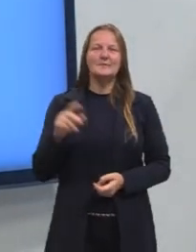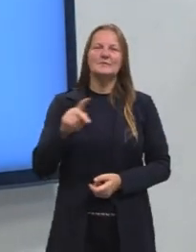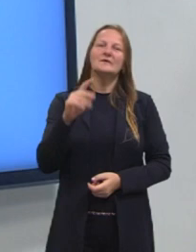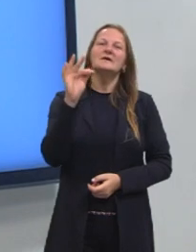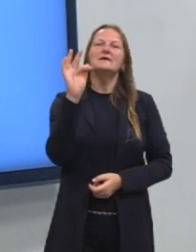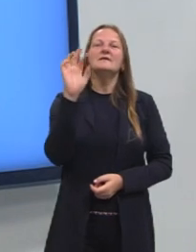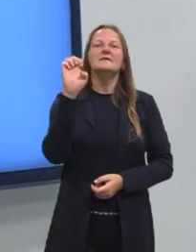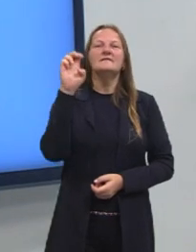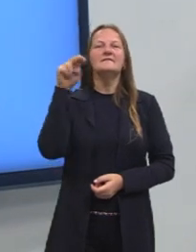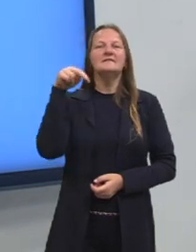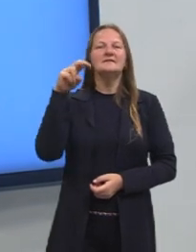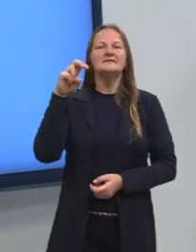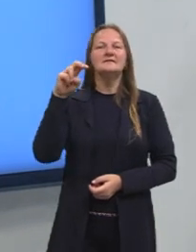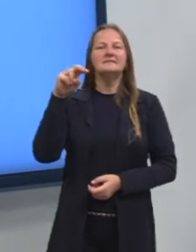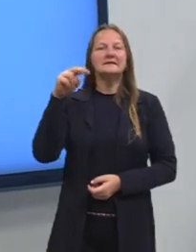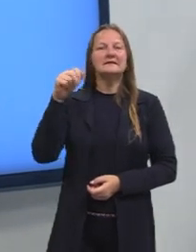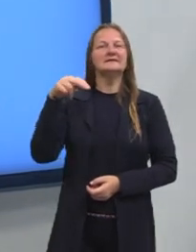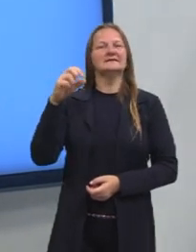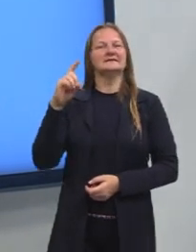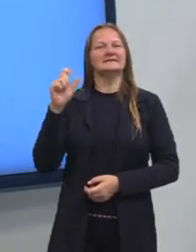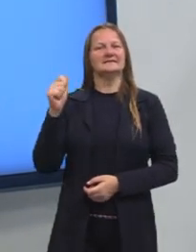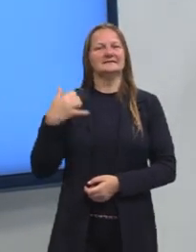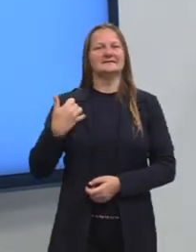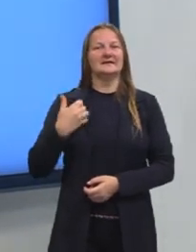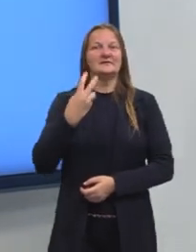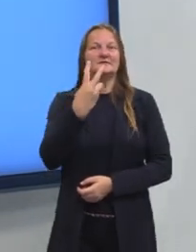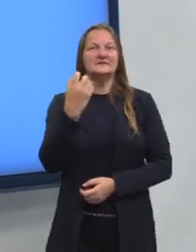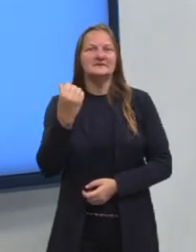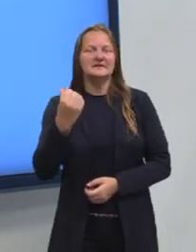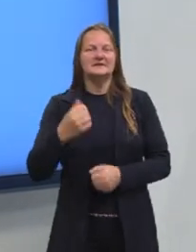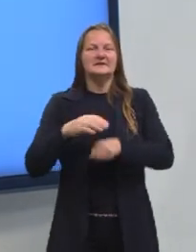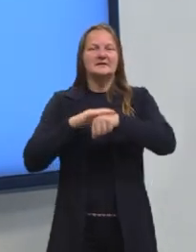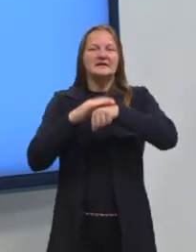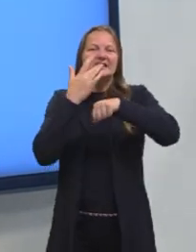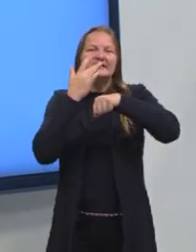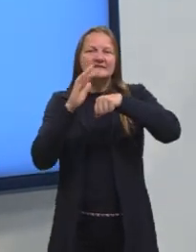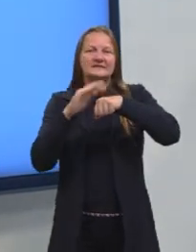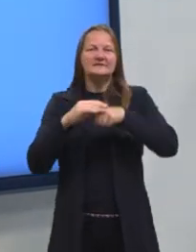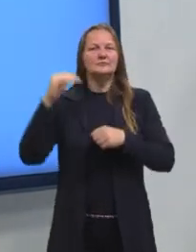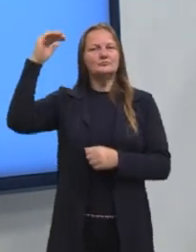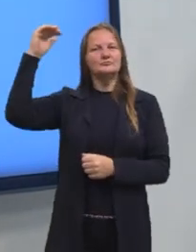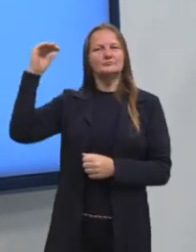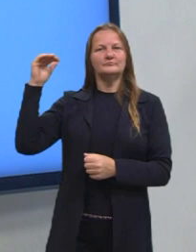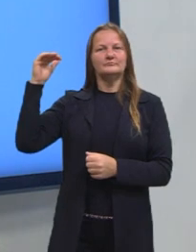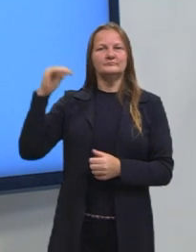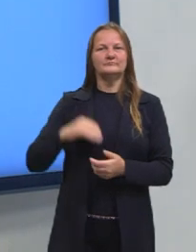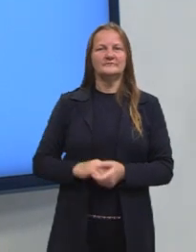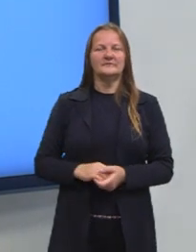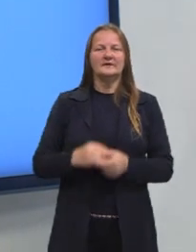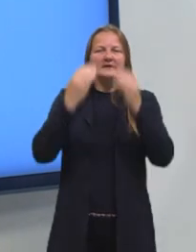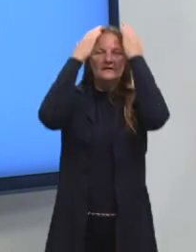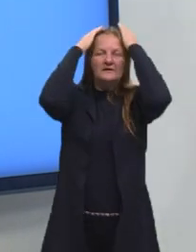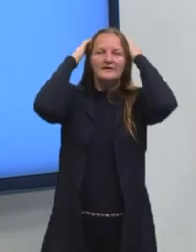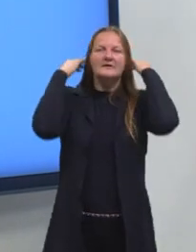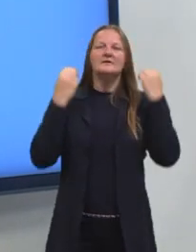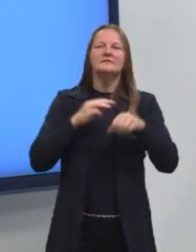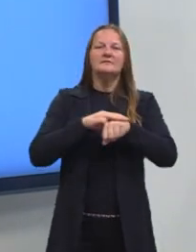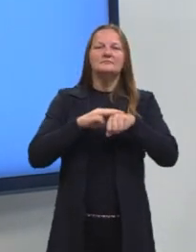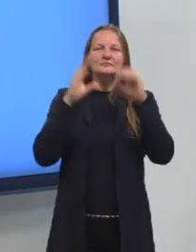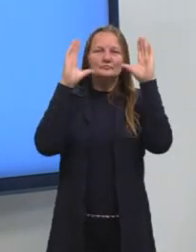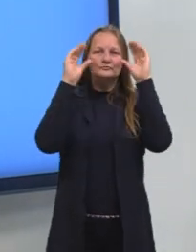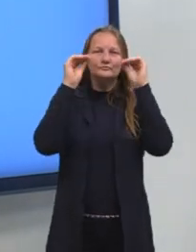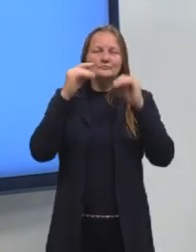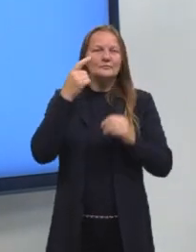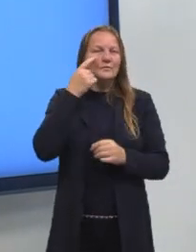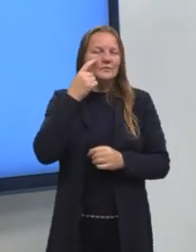prof. Fernanda, tenho 26 anos, sou branca, de baixa estatura, cabelos castanhos escuros,